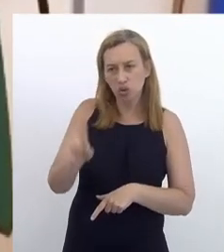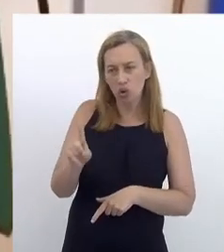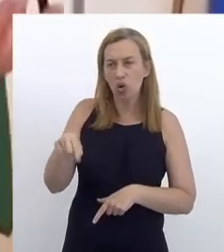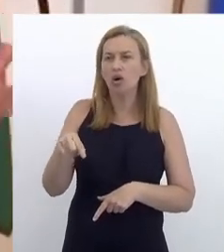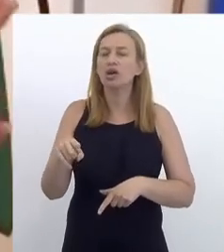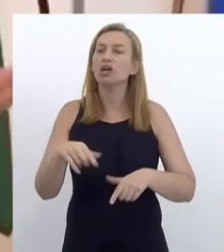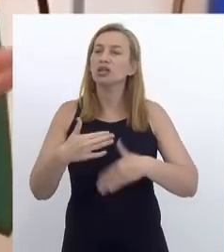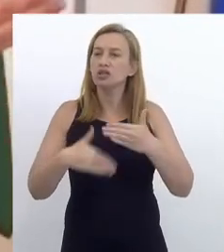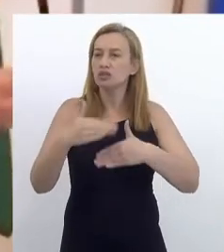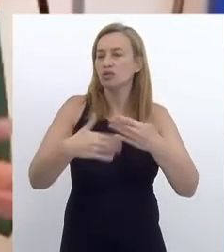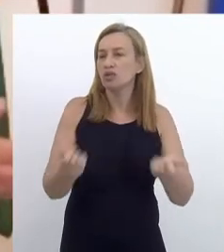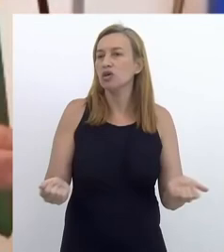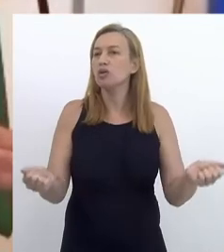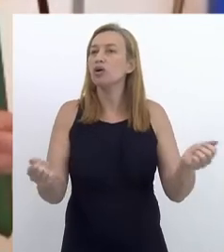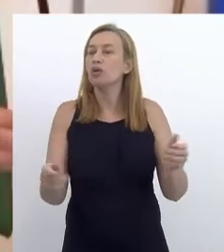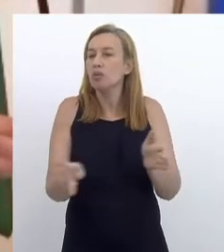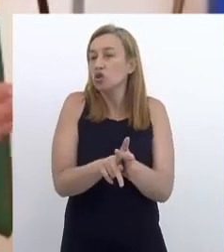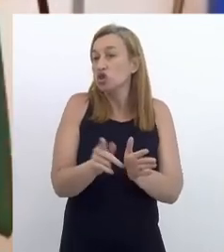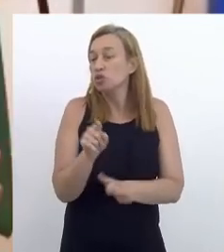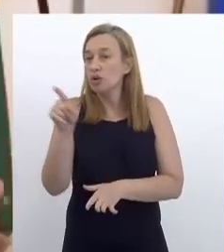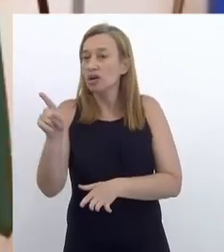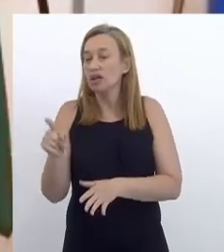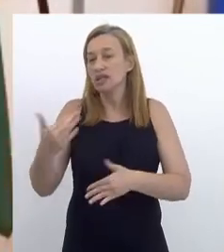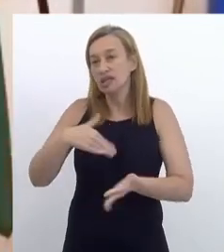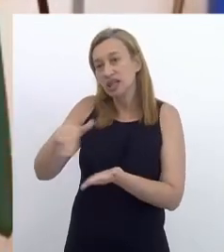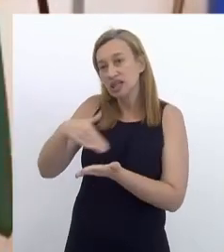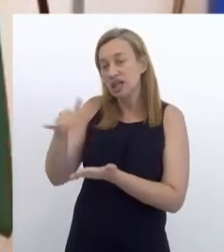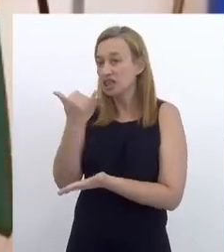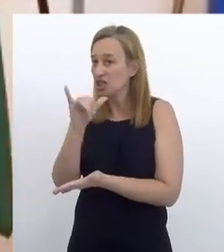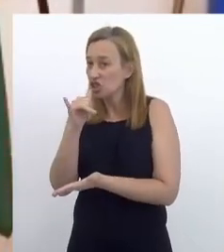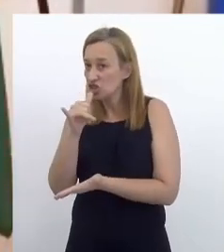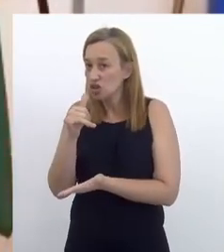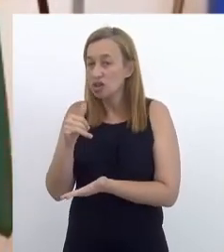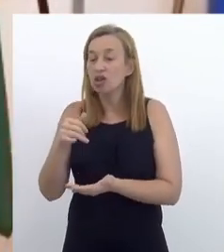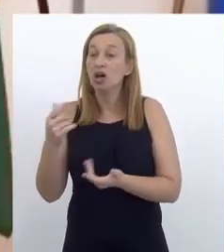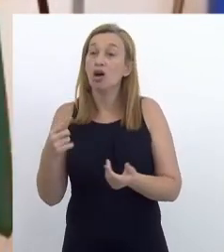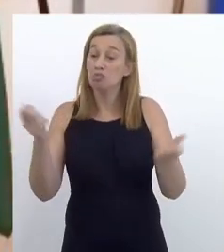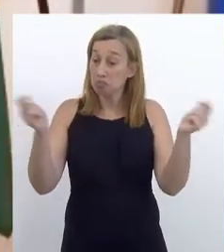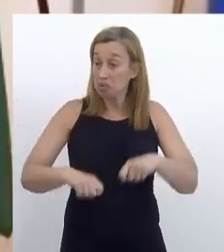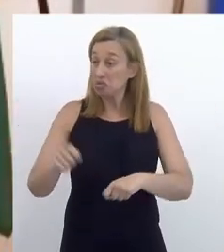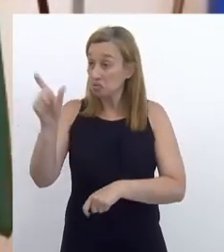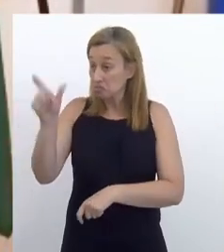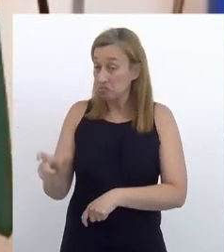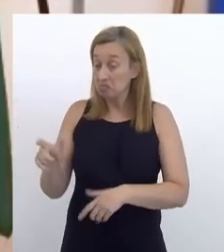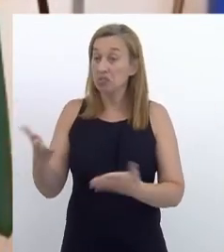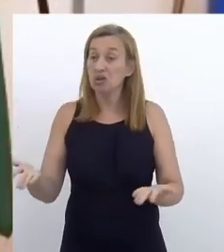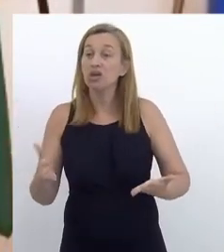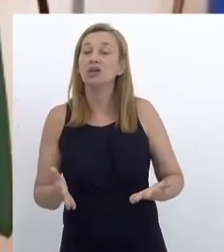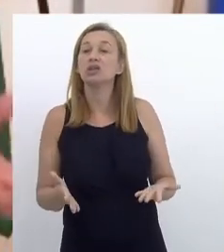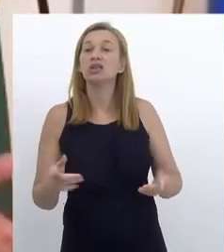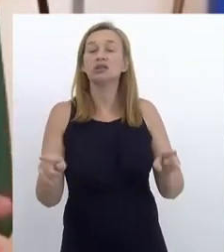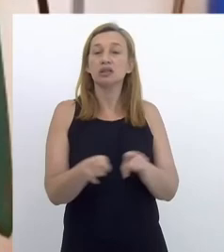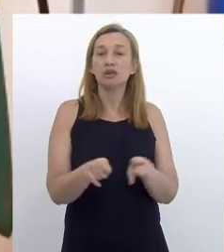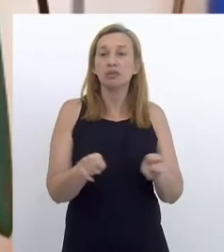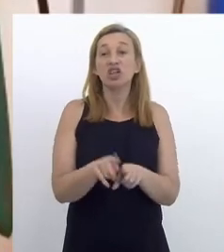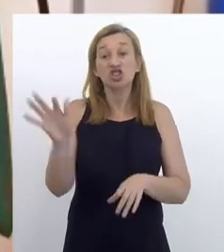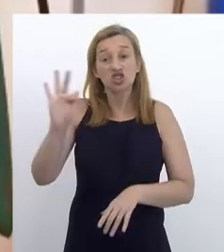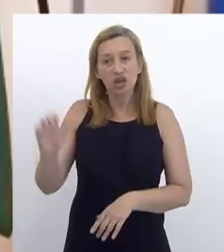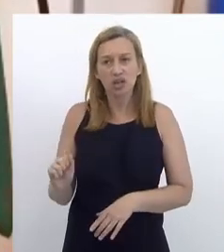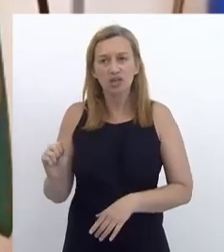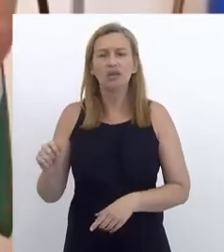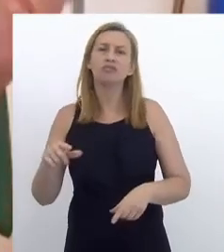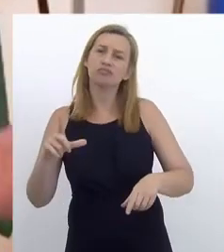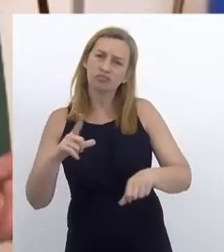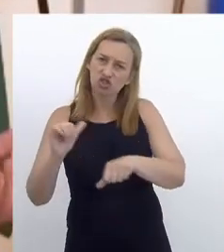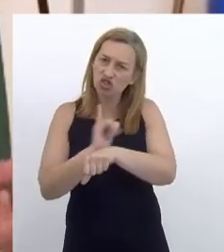desenvolvi projetos com ela quando era secretária de Energia, e ela era, deu o passo, uma pessoa muito competente, vai considerar isso. Além do mais, Geisa,